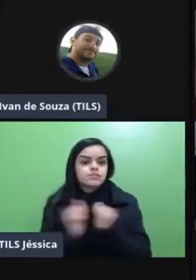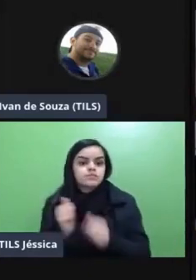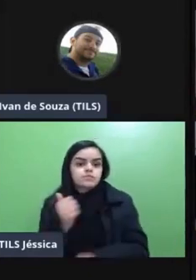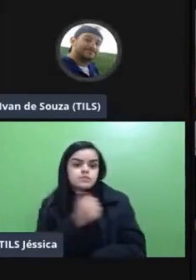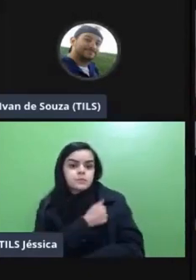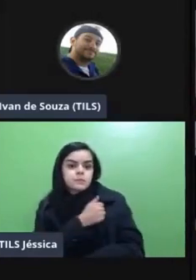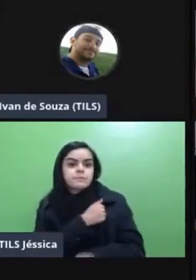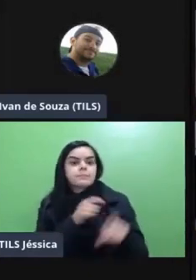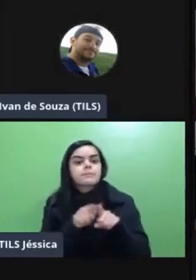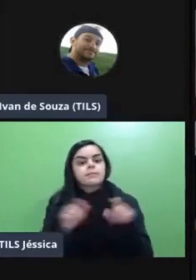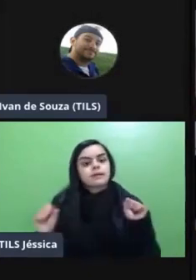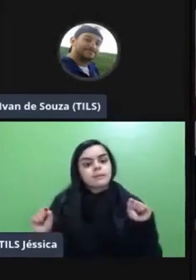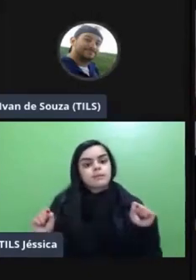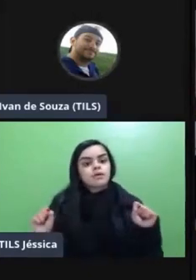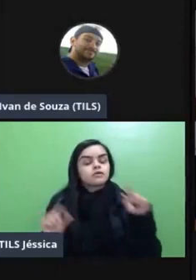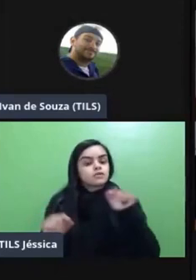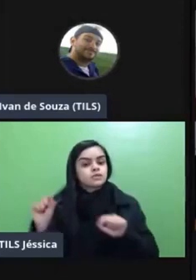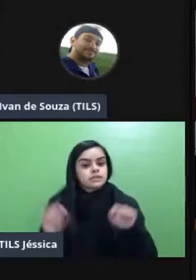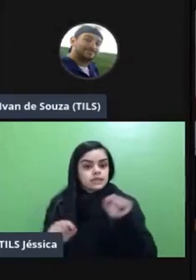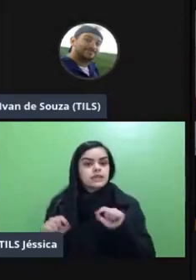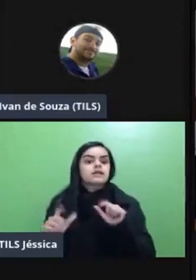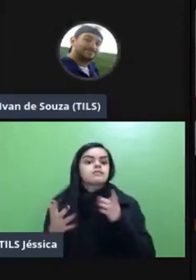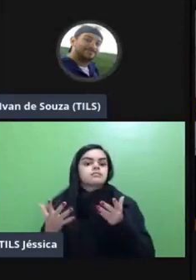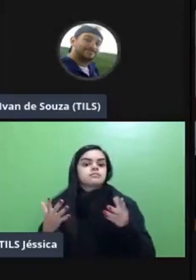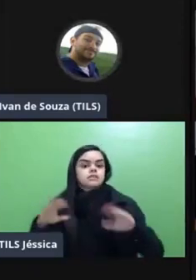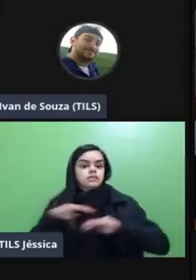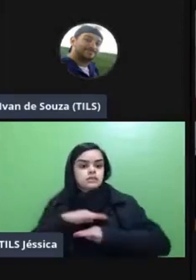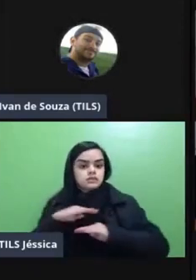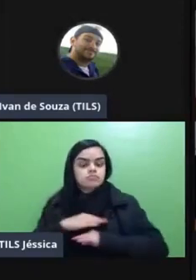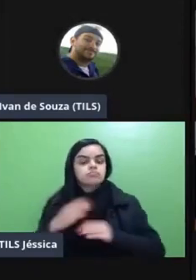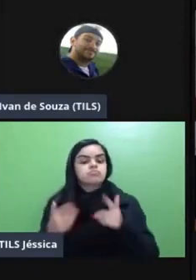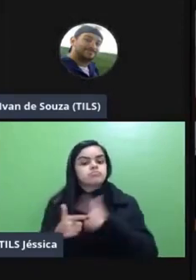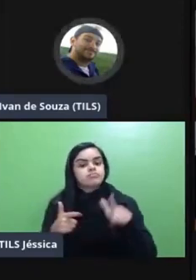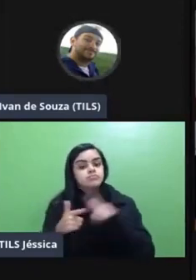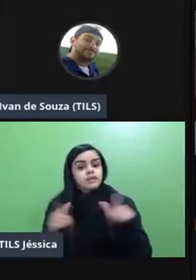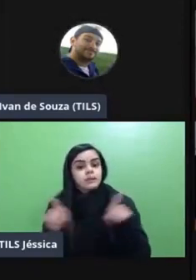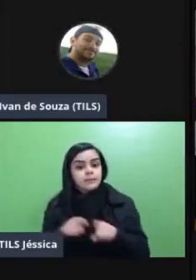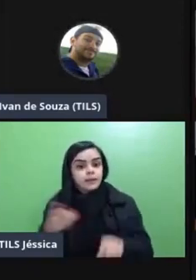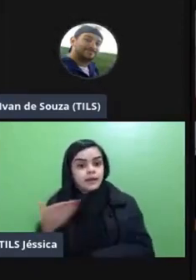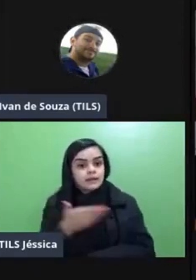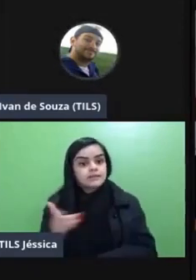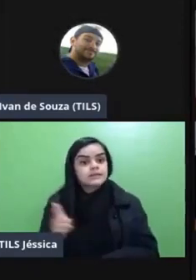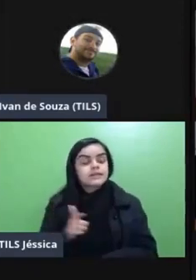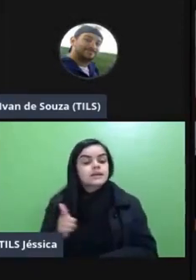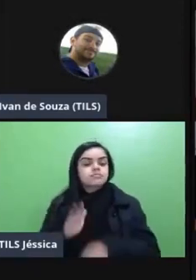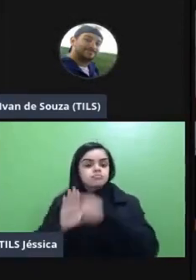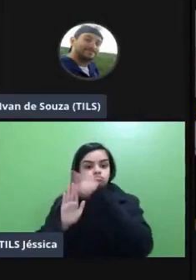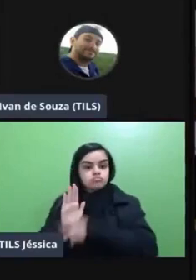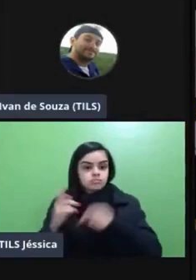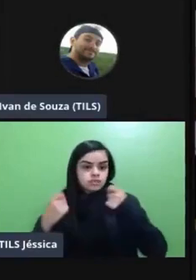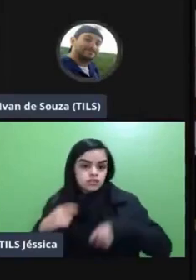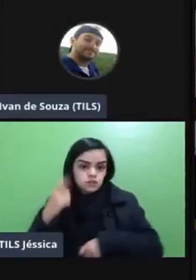eu posso aí trabalhar a partir de uma situação problema então parte de um problema e esses alunos precisam